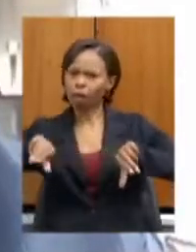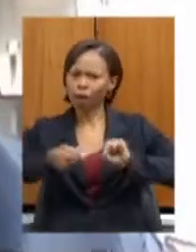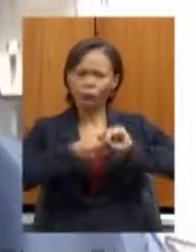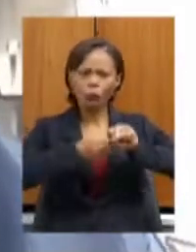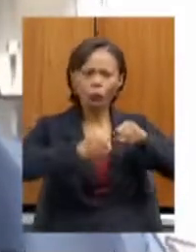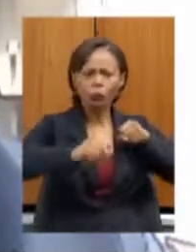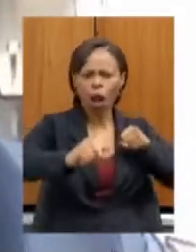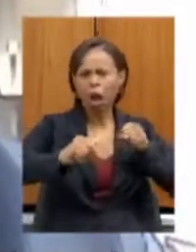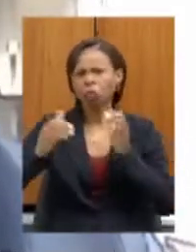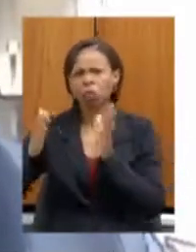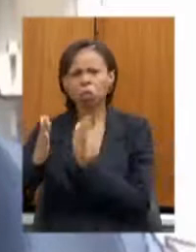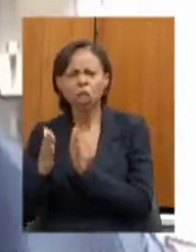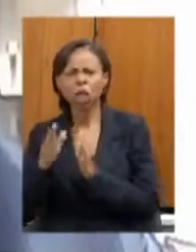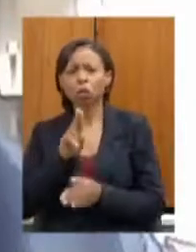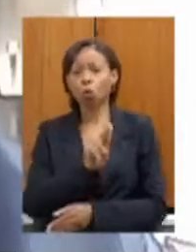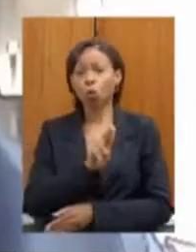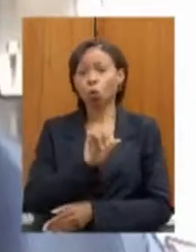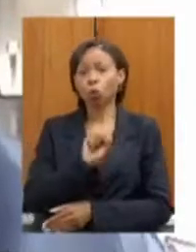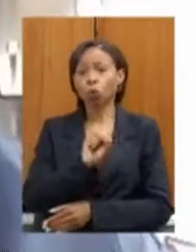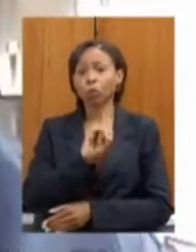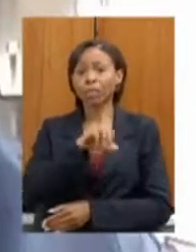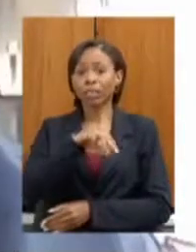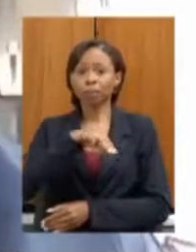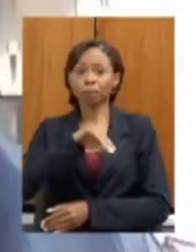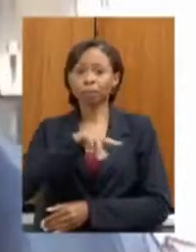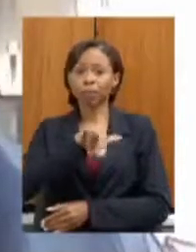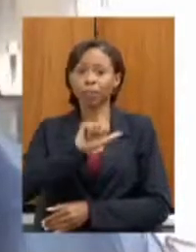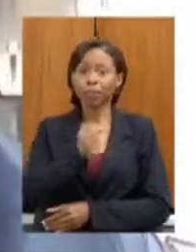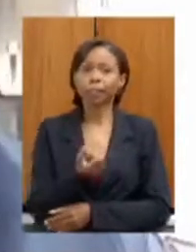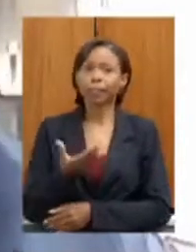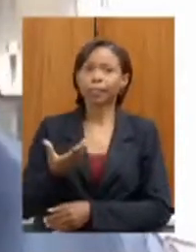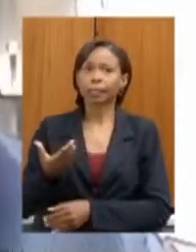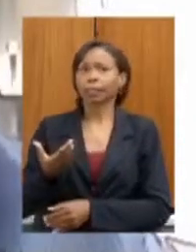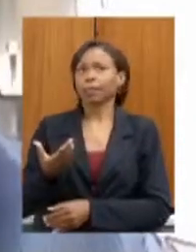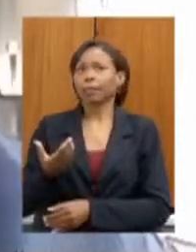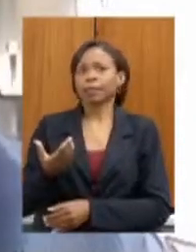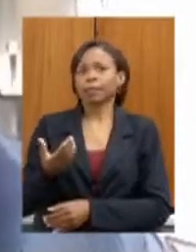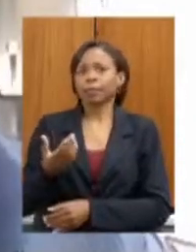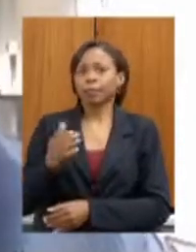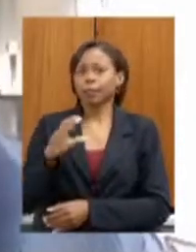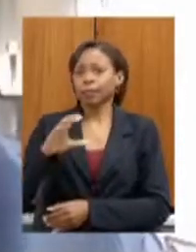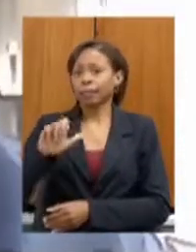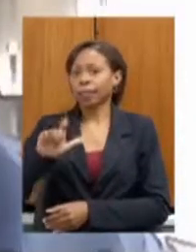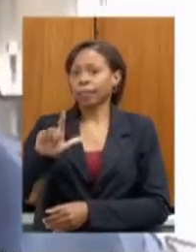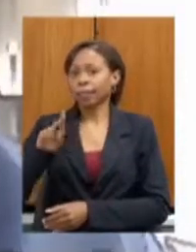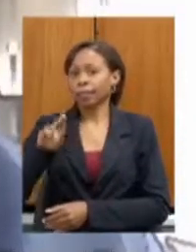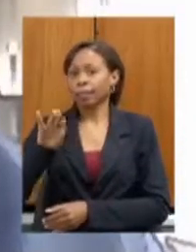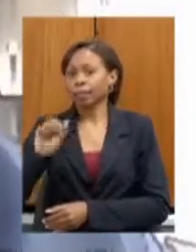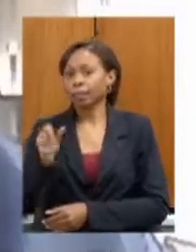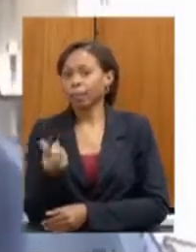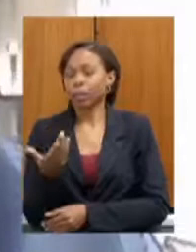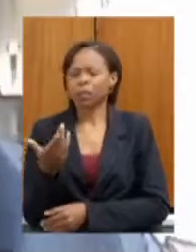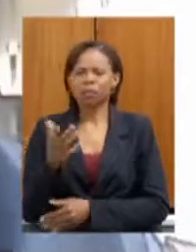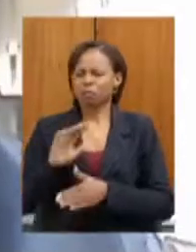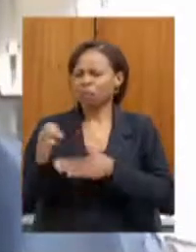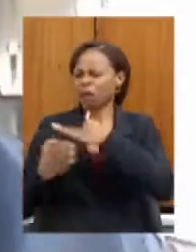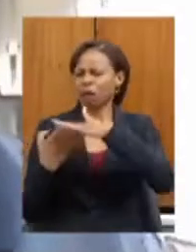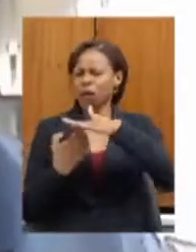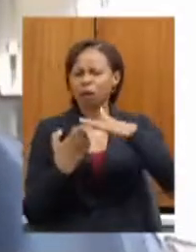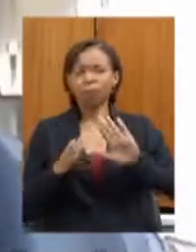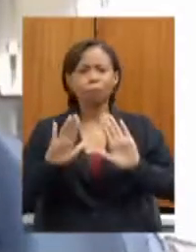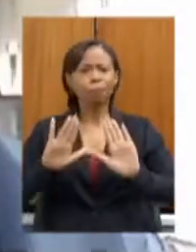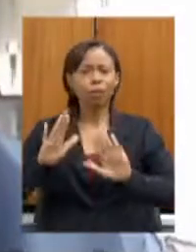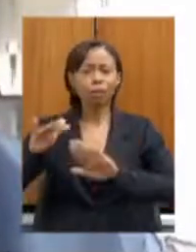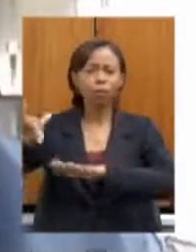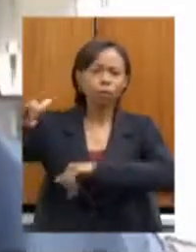a exemplo a Usiminas, a Perã, a Cenibra e nesse contexto o aeroporto da região cumpre